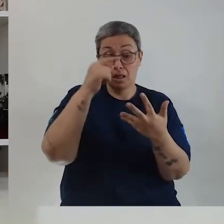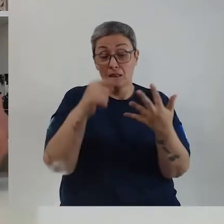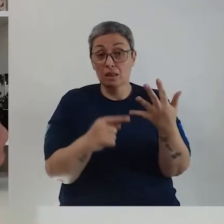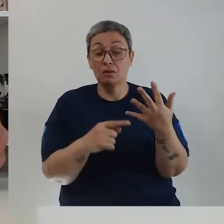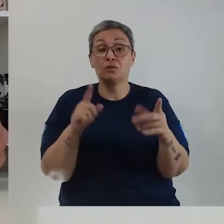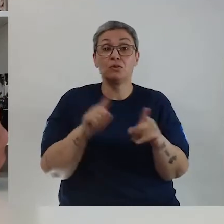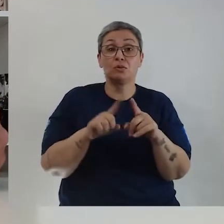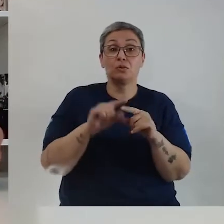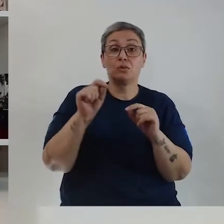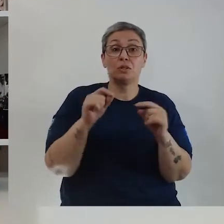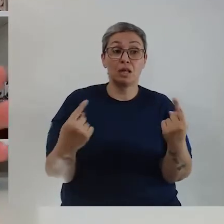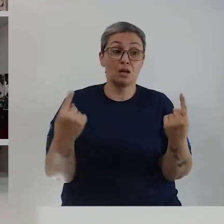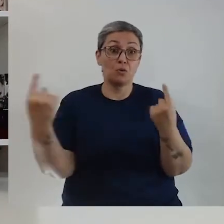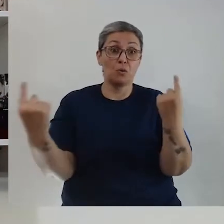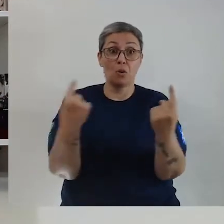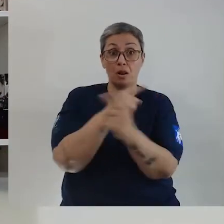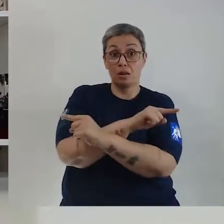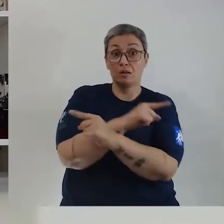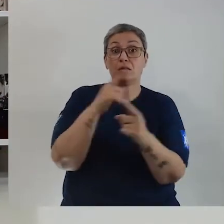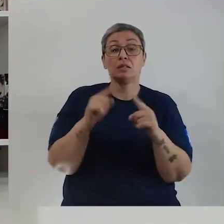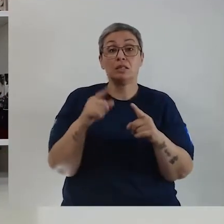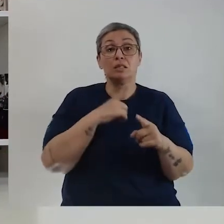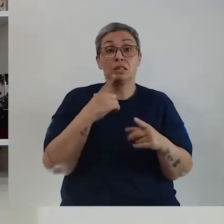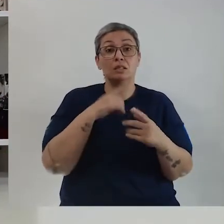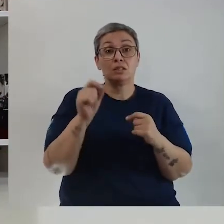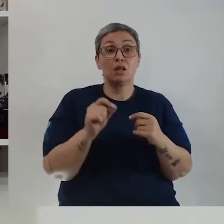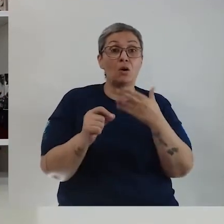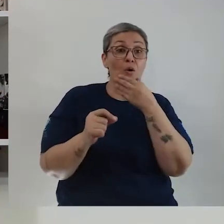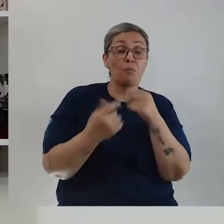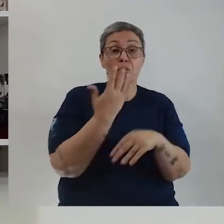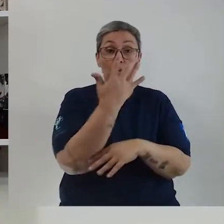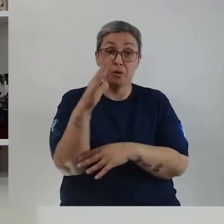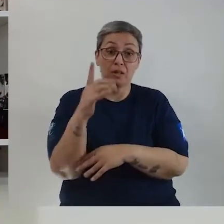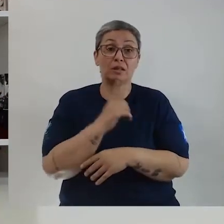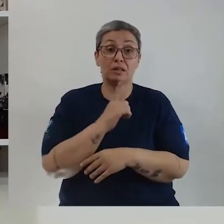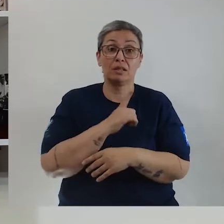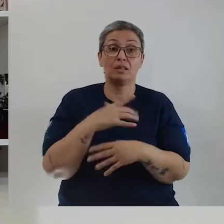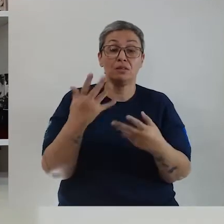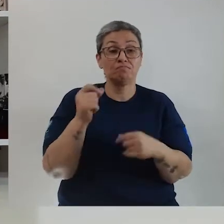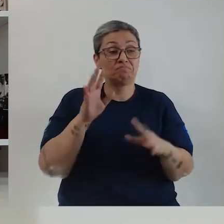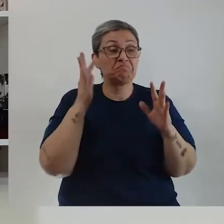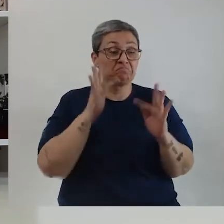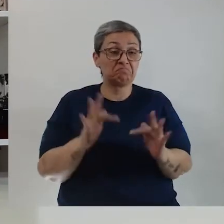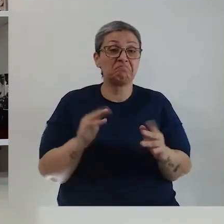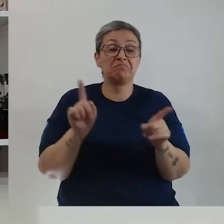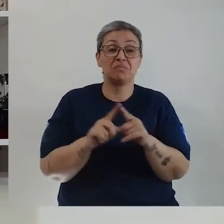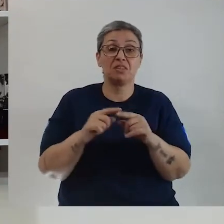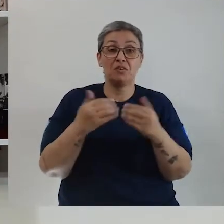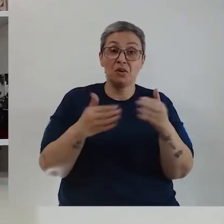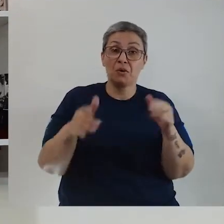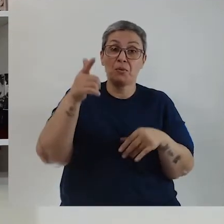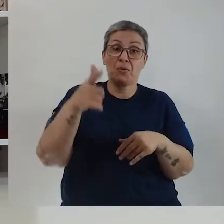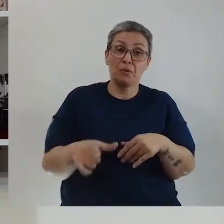trabalhar essas questões de antagônicas, tem aqui, né? Entre o homem e a natureza. Fiquei muito feliz